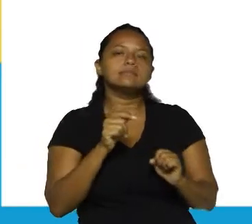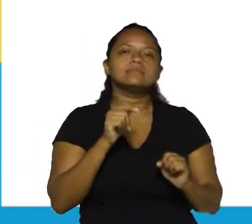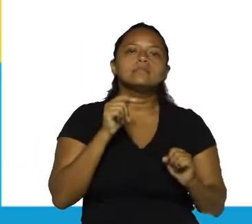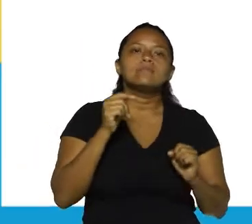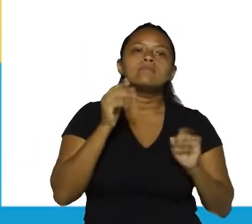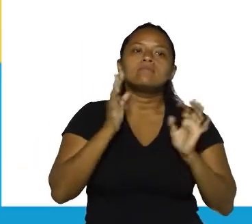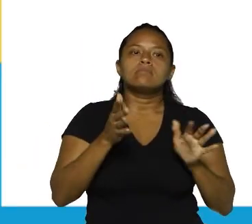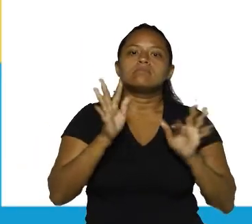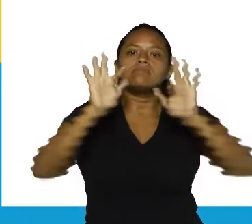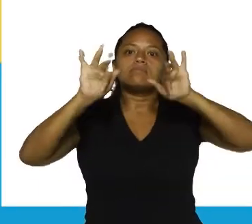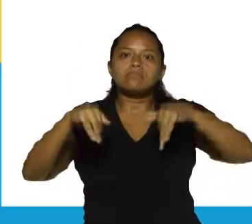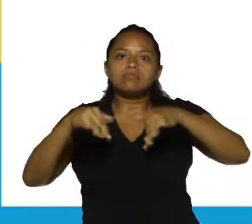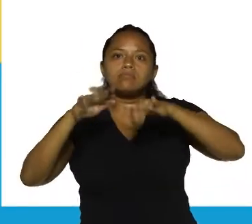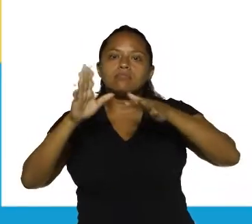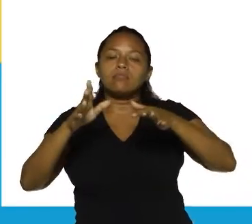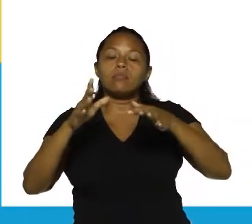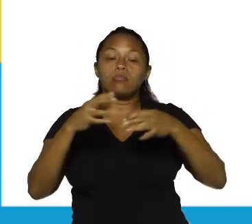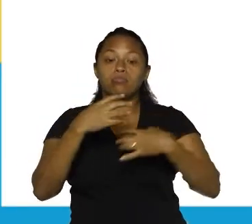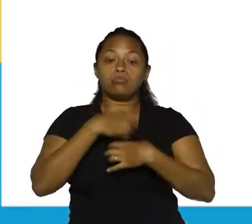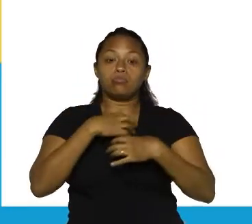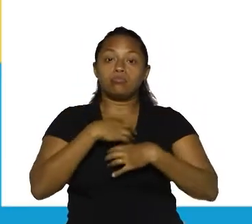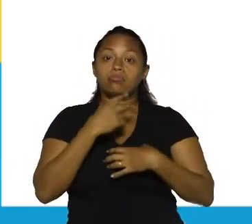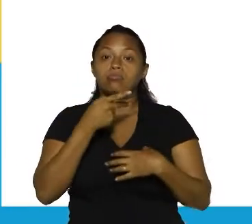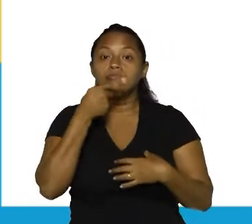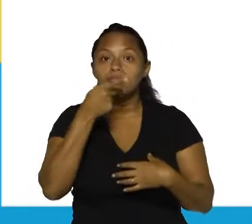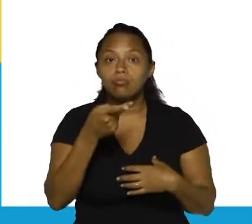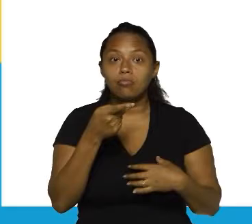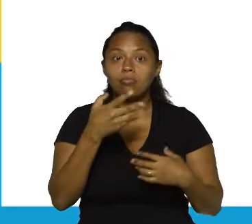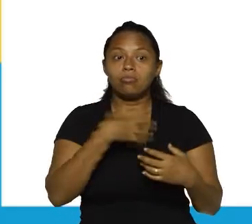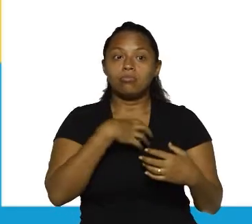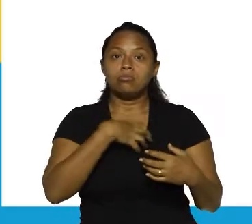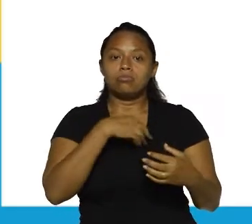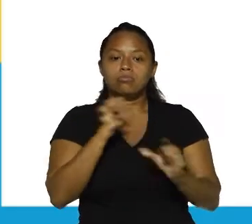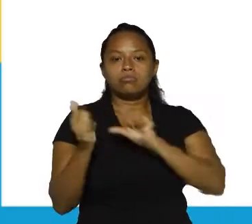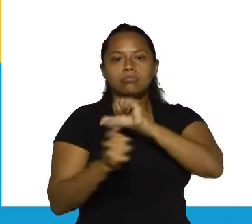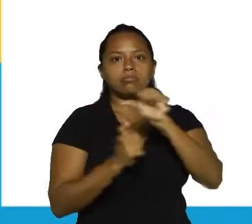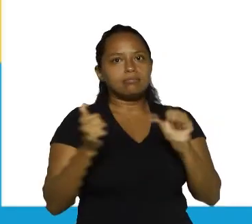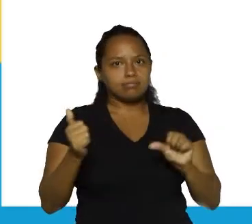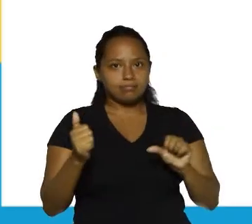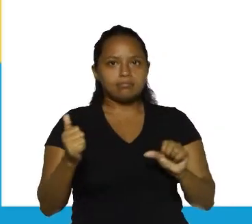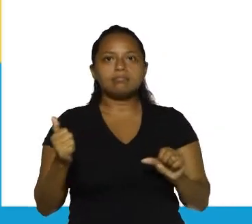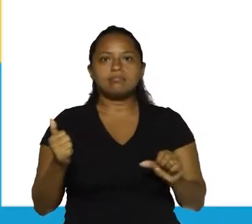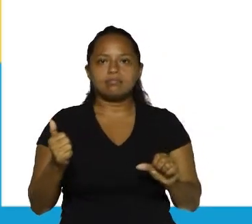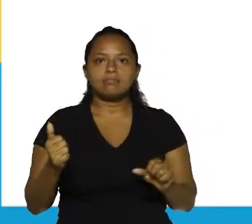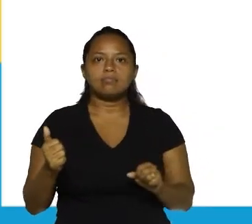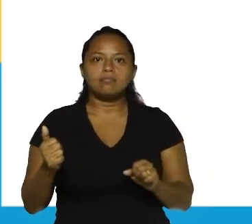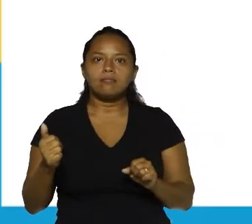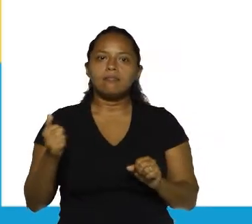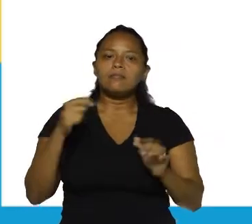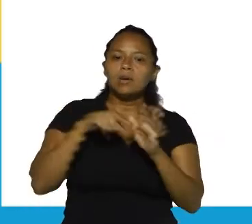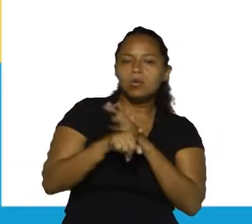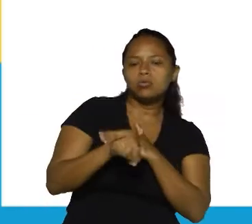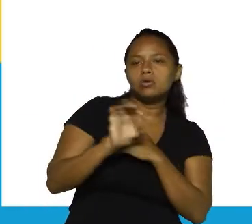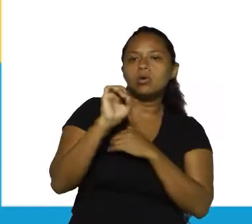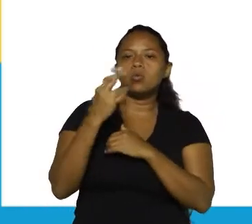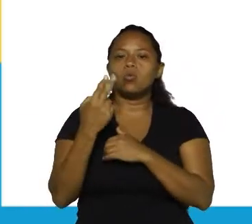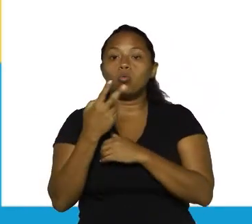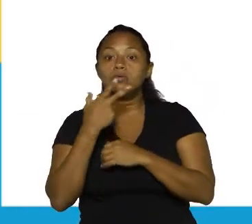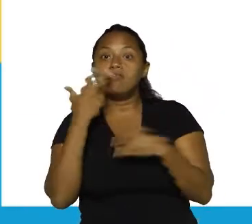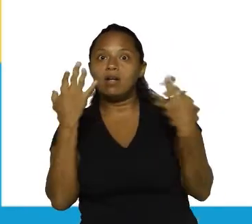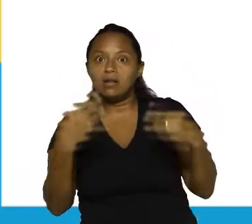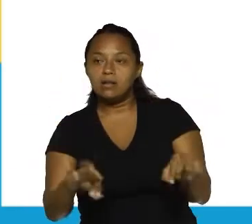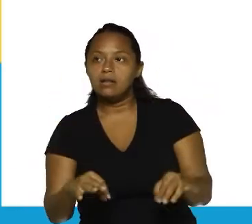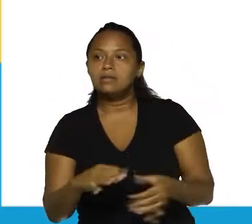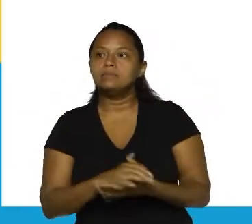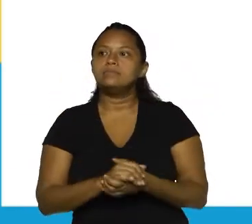enunciado acabou. Mas, muda a intenção do falante, né? Ou de fazer uma pergunta, ou de afirmar